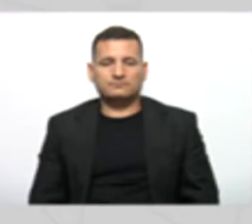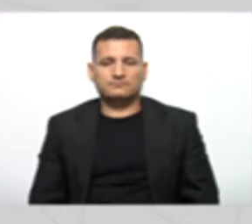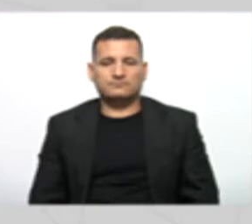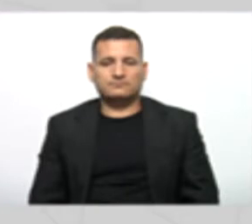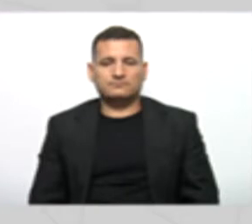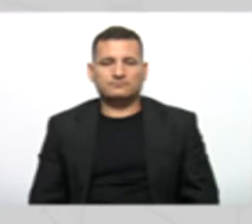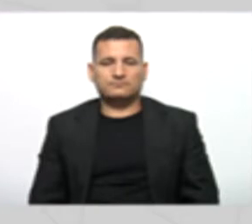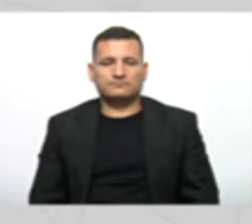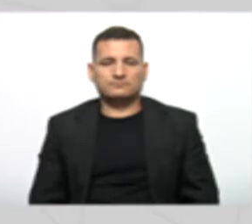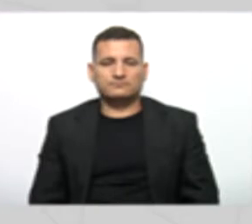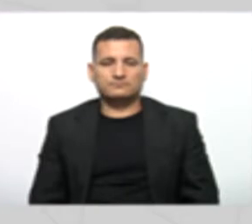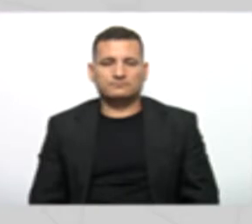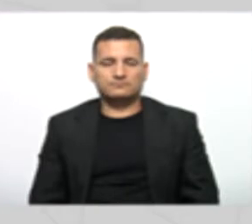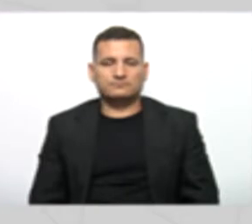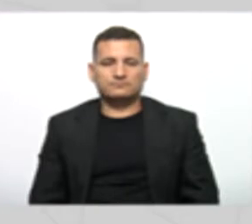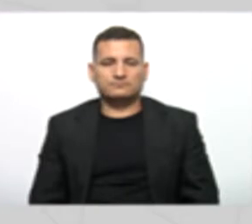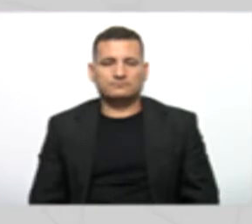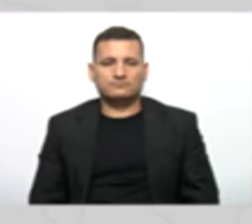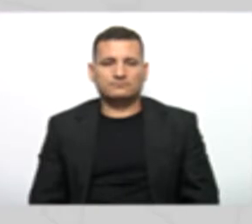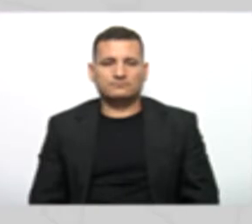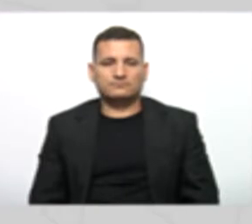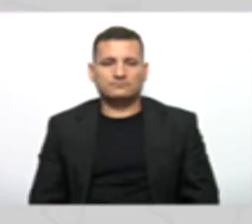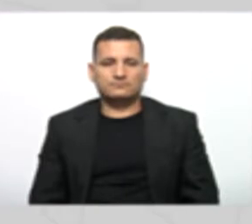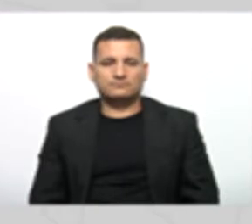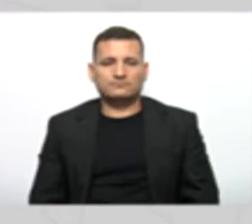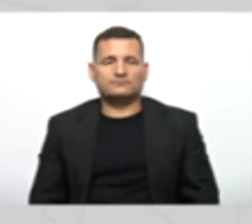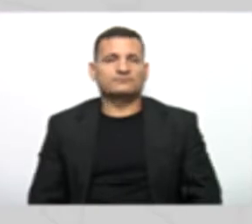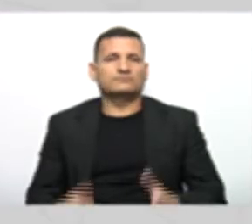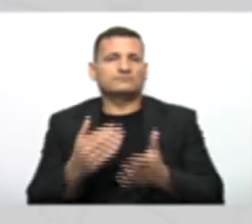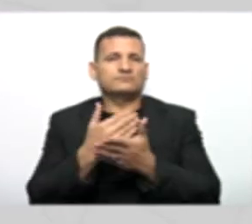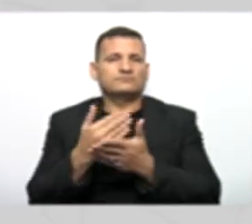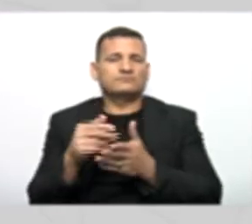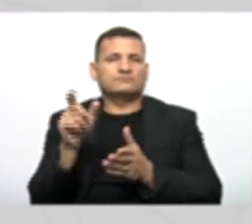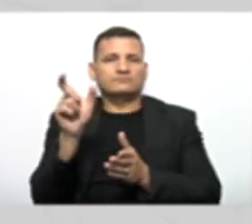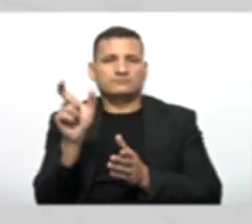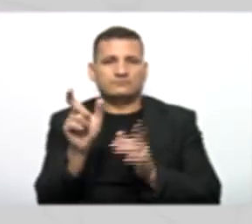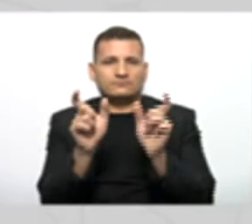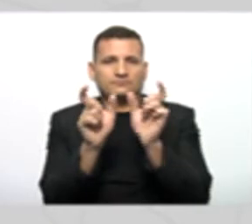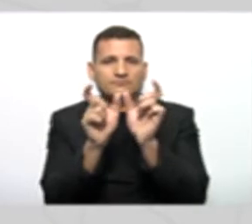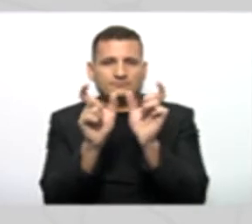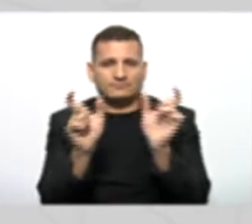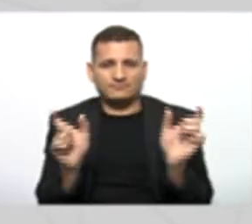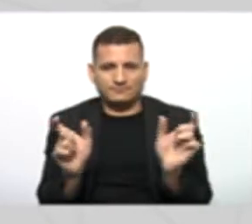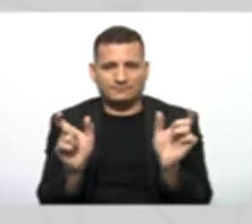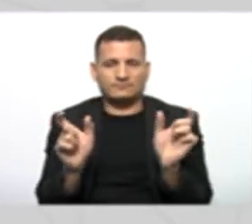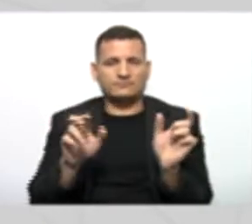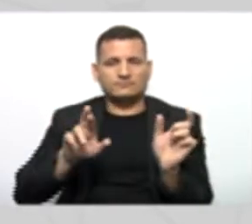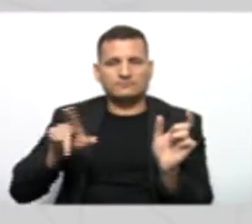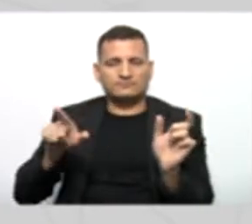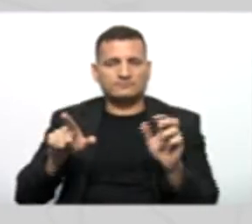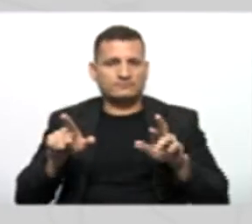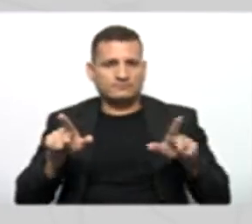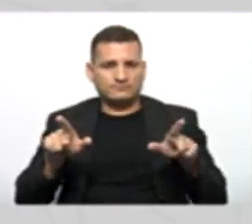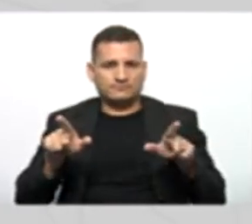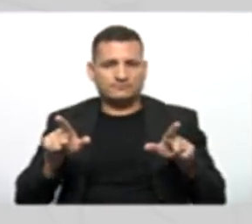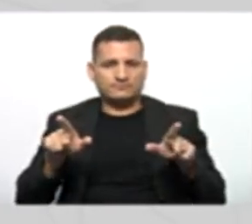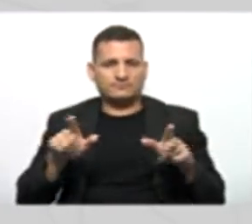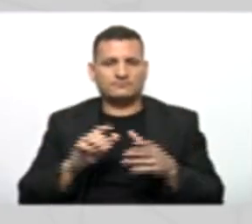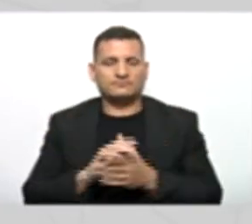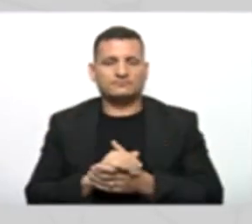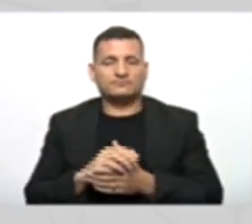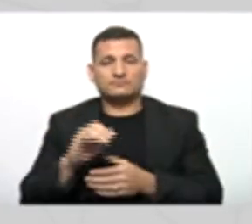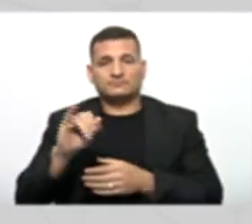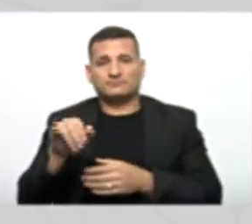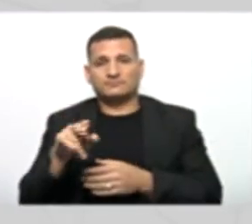Percebem que aqui já começou a distinção entre as duas classes, pessoa física e pessoa jurídica? A pessoa jurídica vai ter nome,